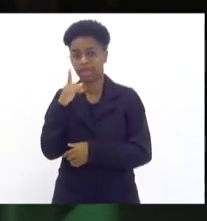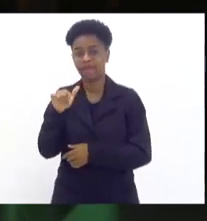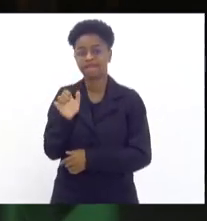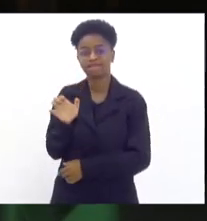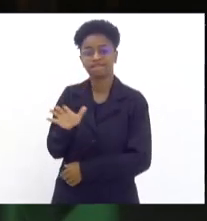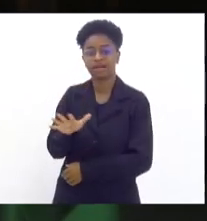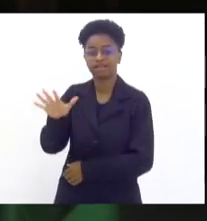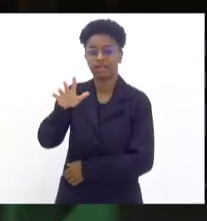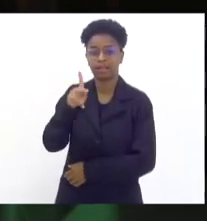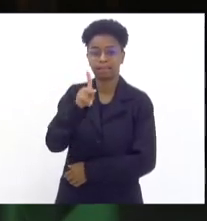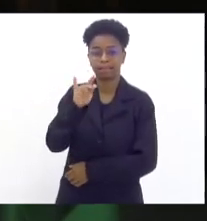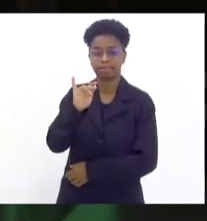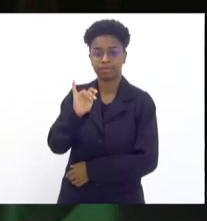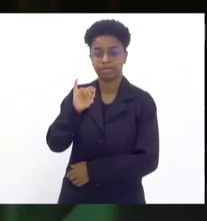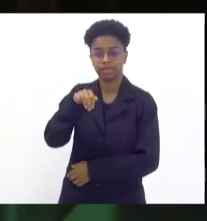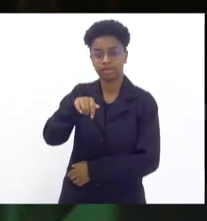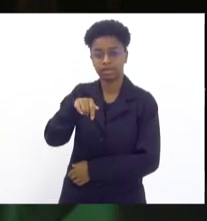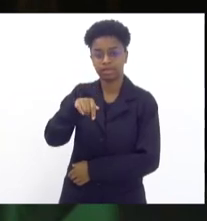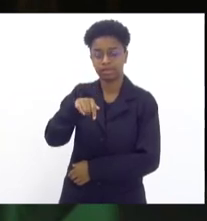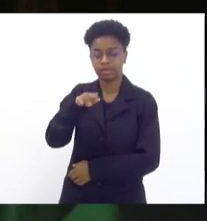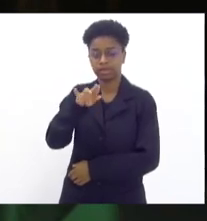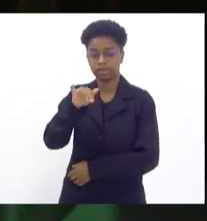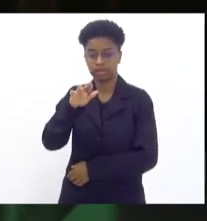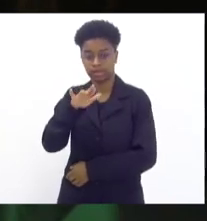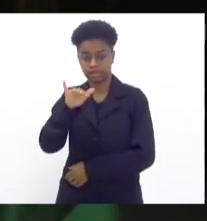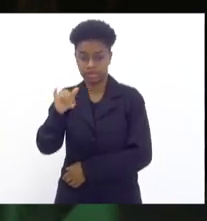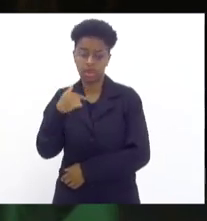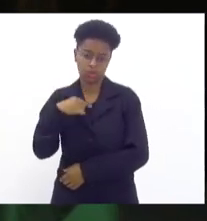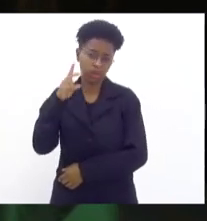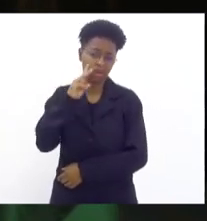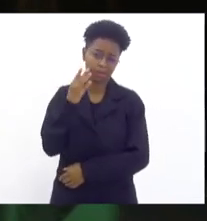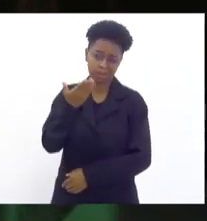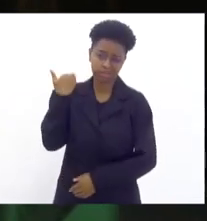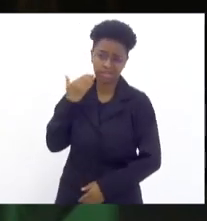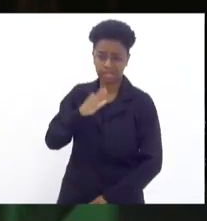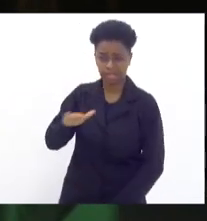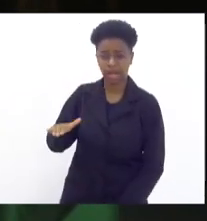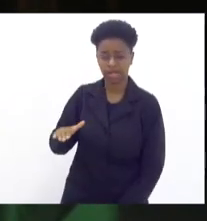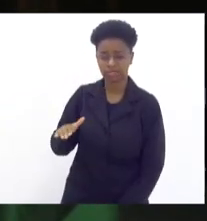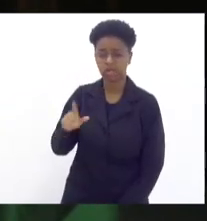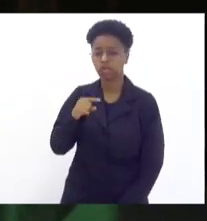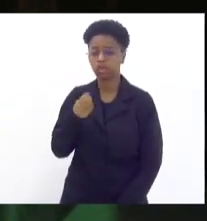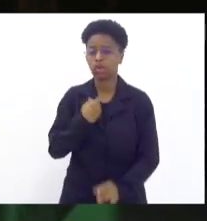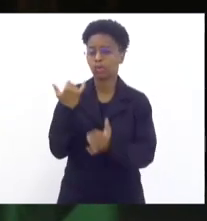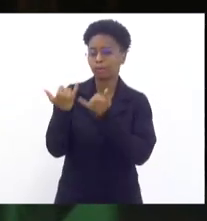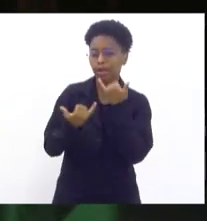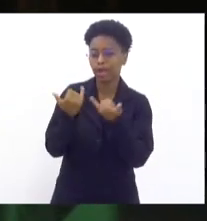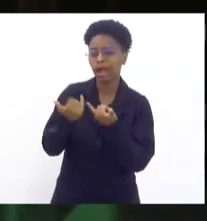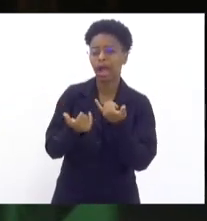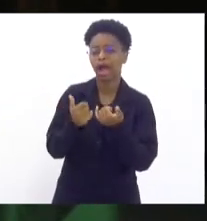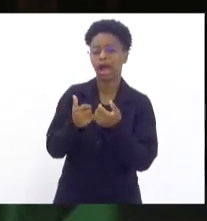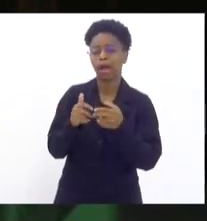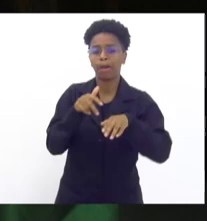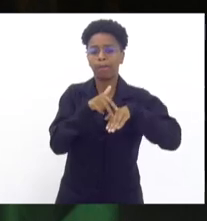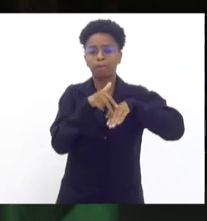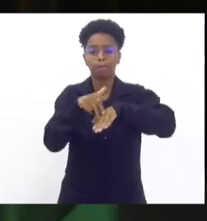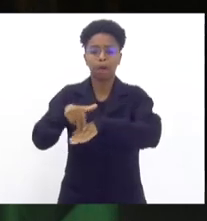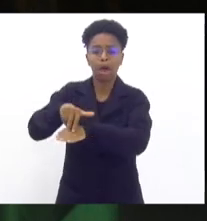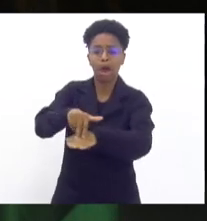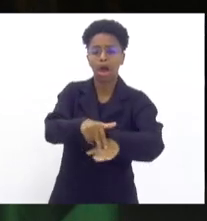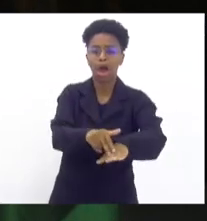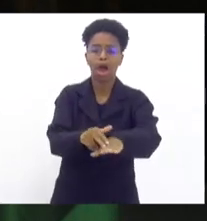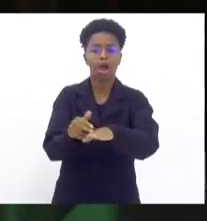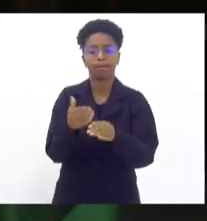favela da Piquiri, ali era um morro onde, eu lembro que, quando criança, nós íamos para lá para brincar, descer de papelão,